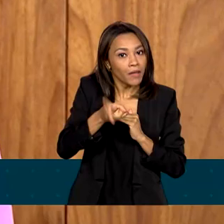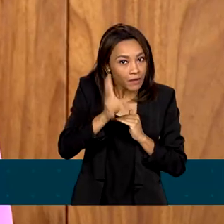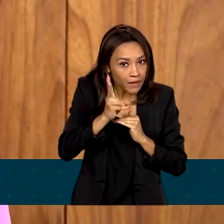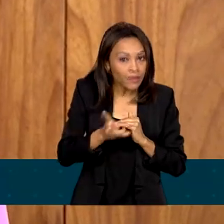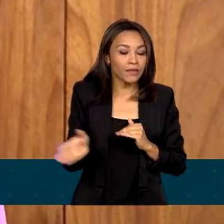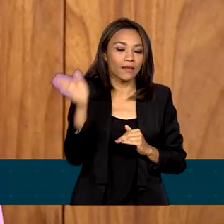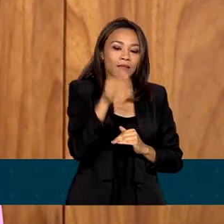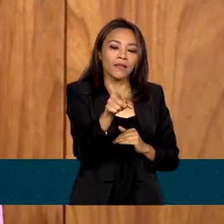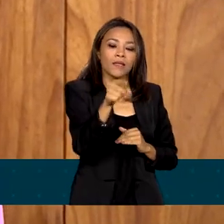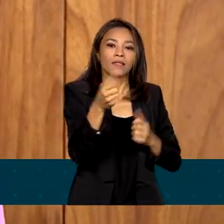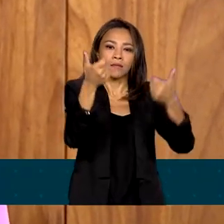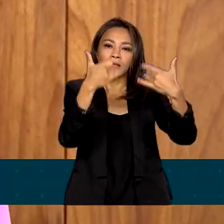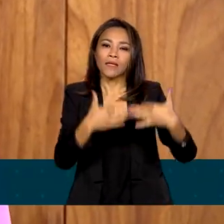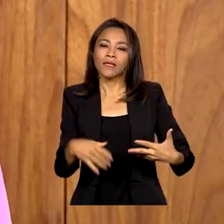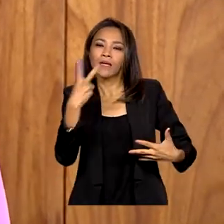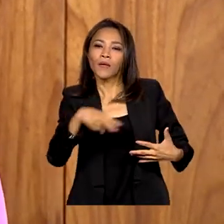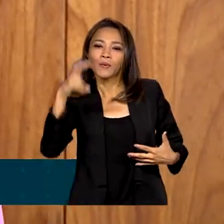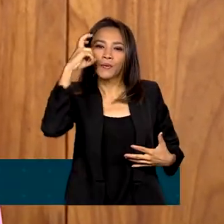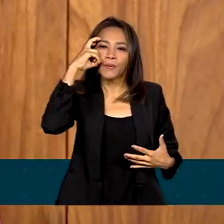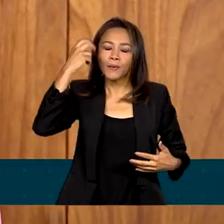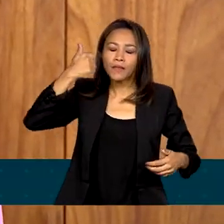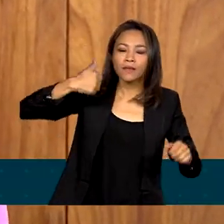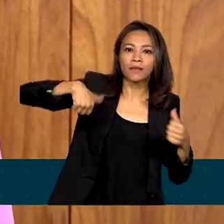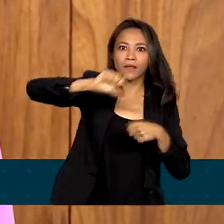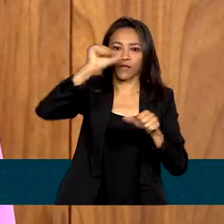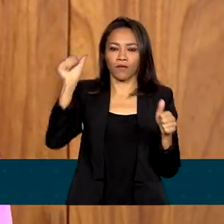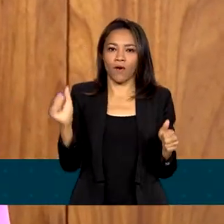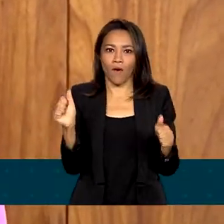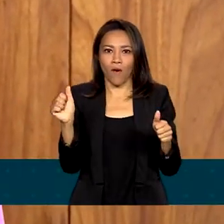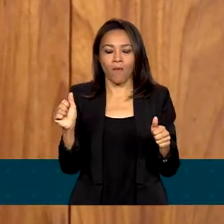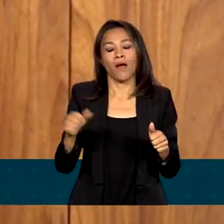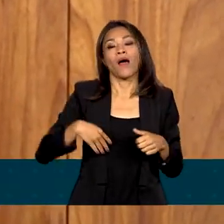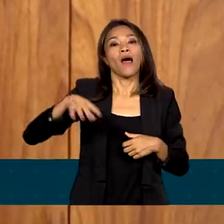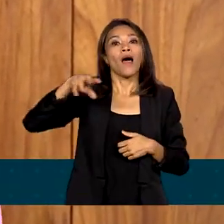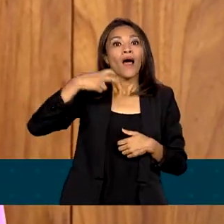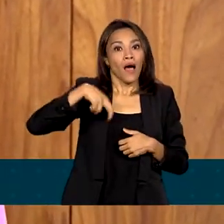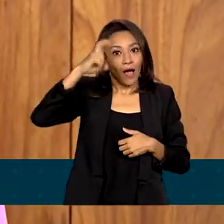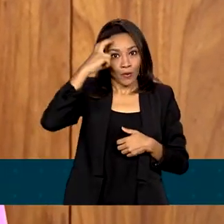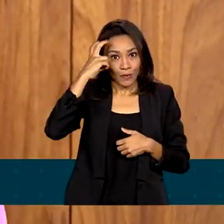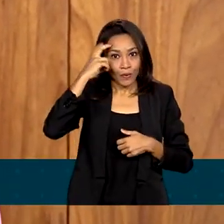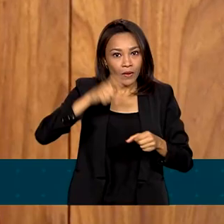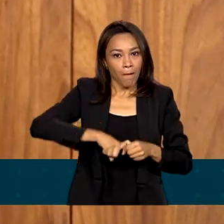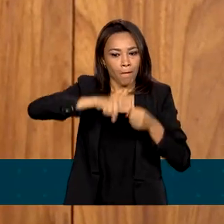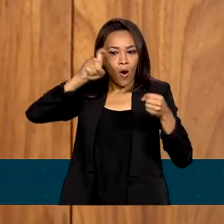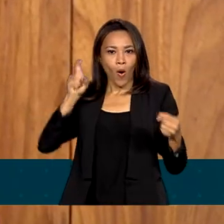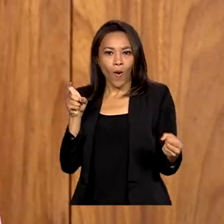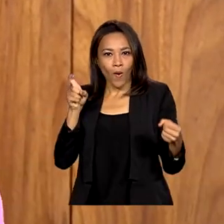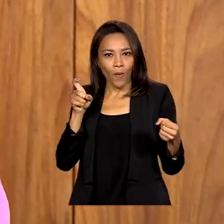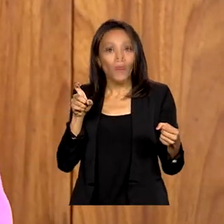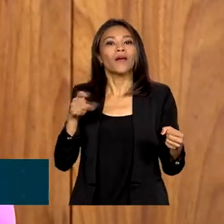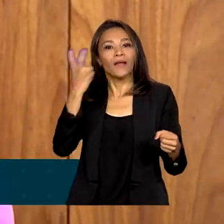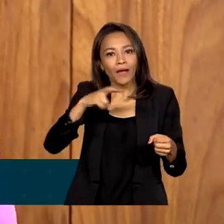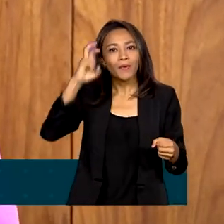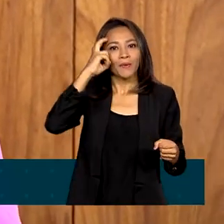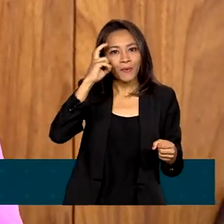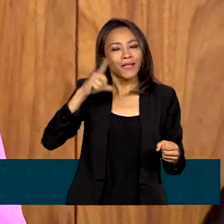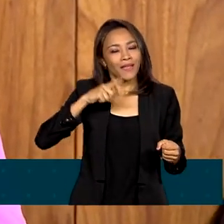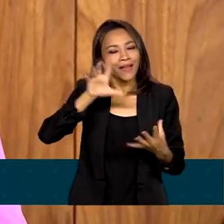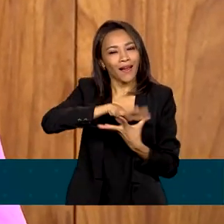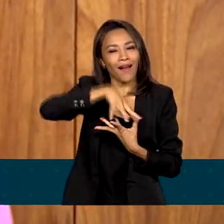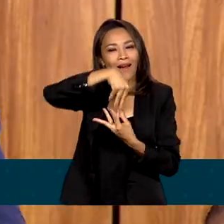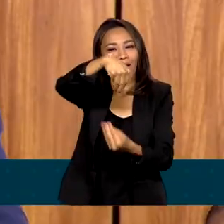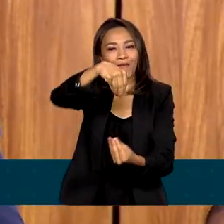cultura é transformadora, a cultura é emancipadora, a cultura também tem alma